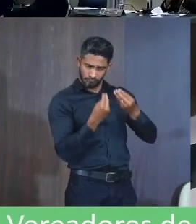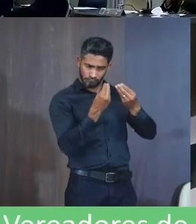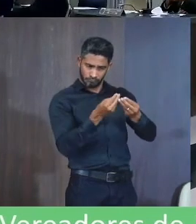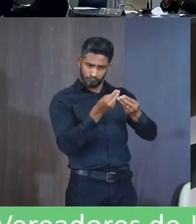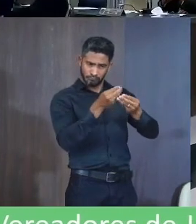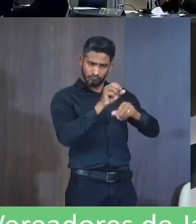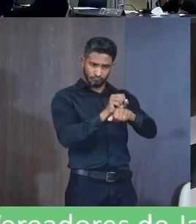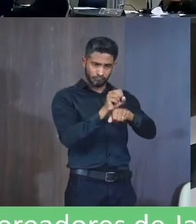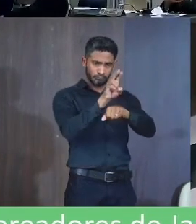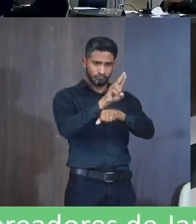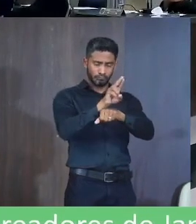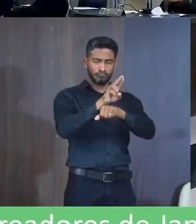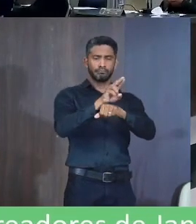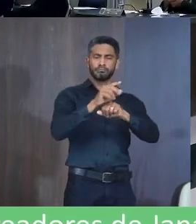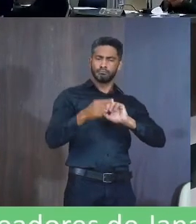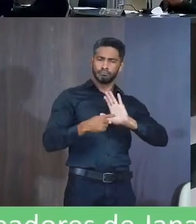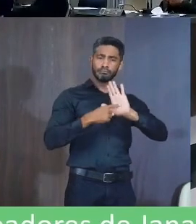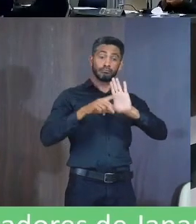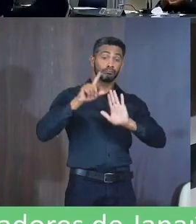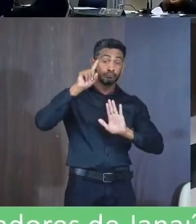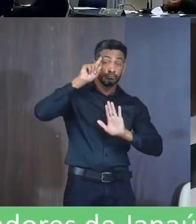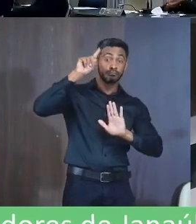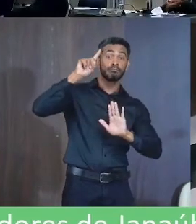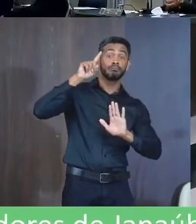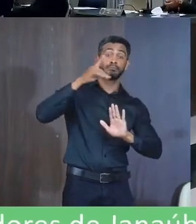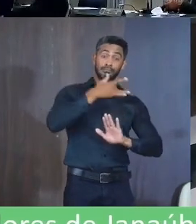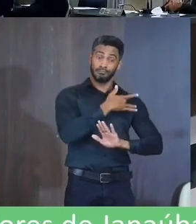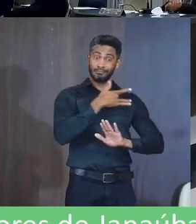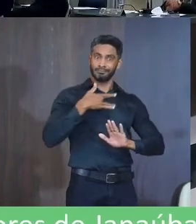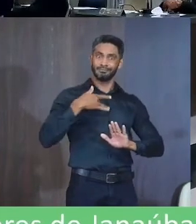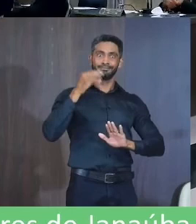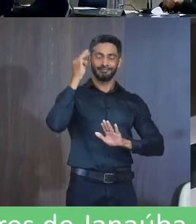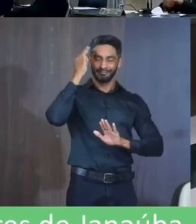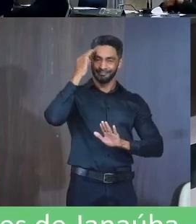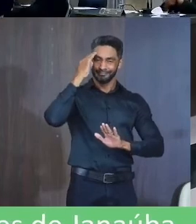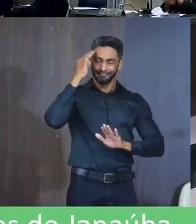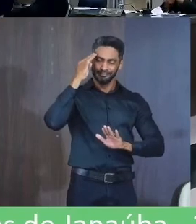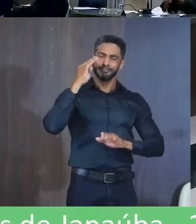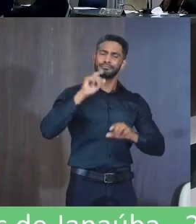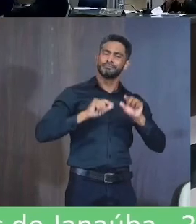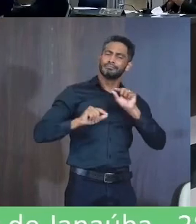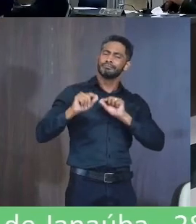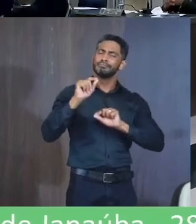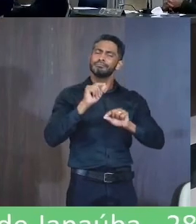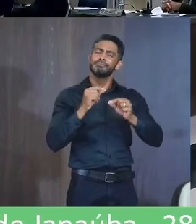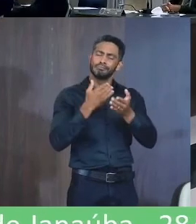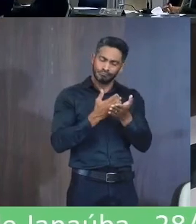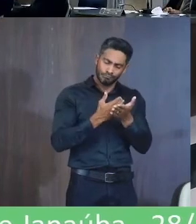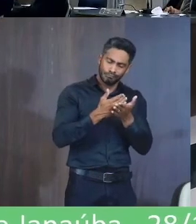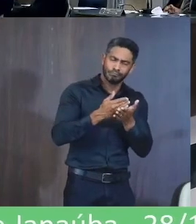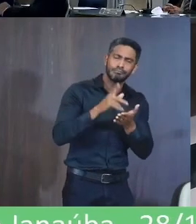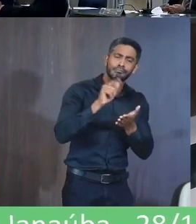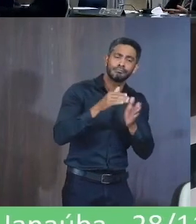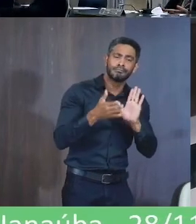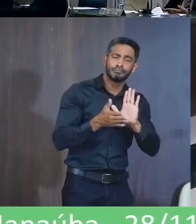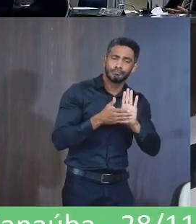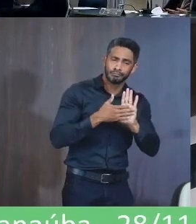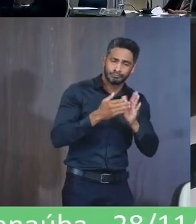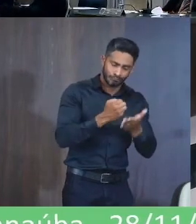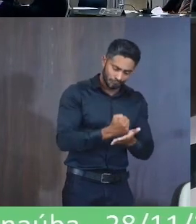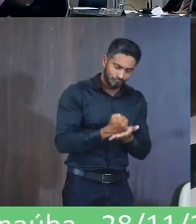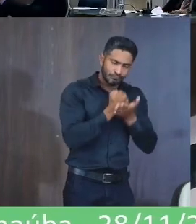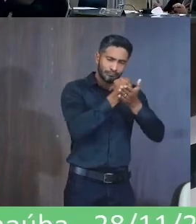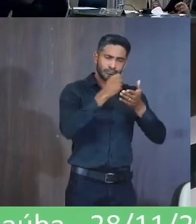Campos De boas práticas Em saúde mental E da outras providências No que concerne A iniciativa A proposição